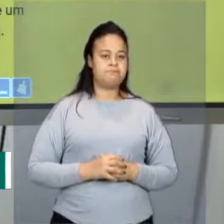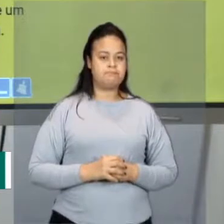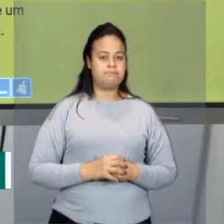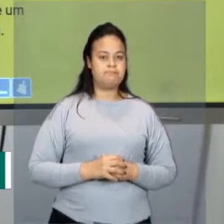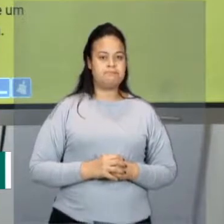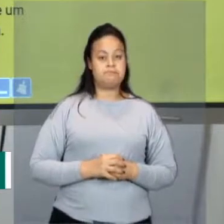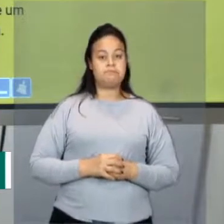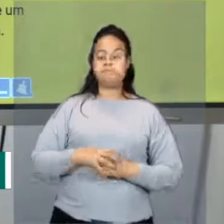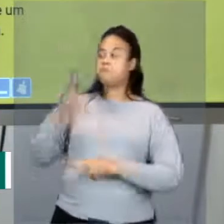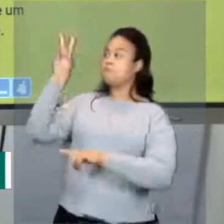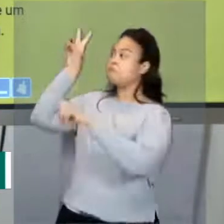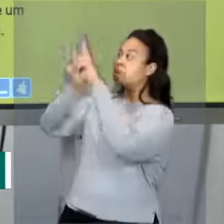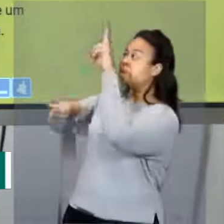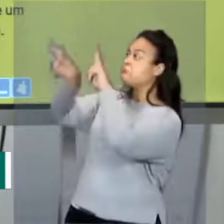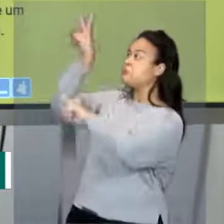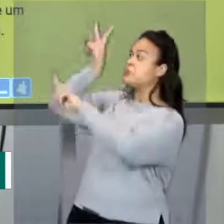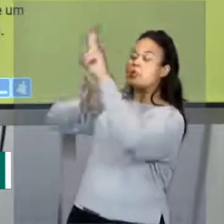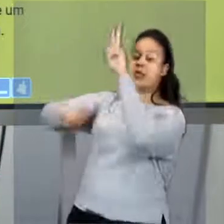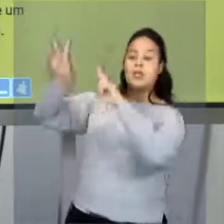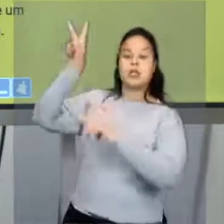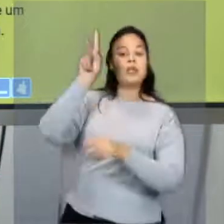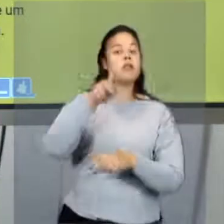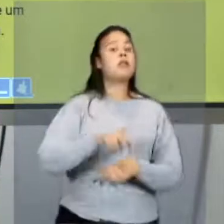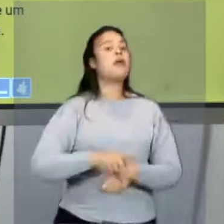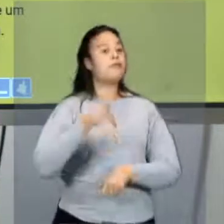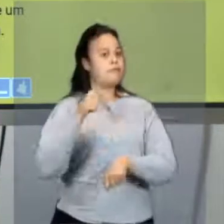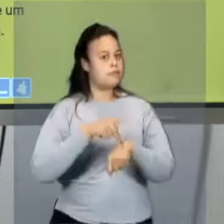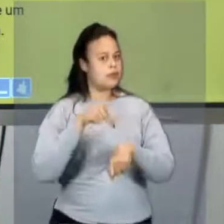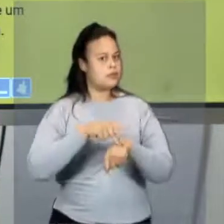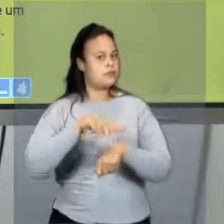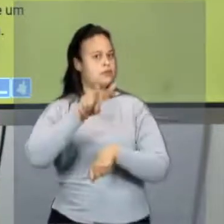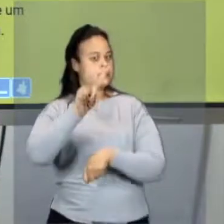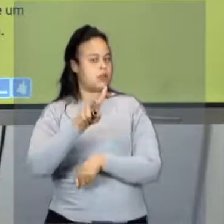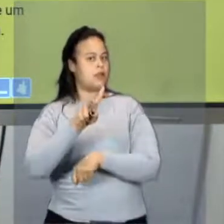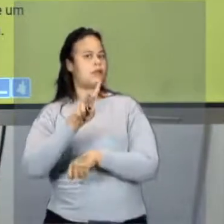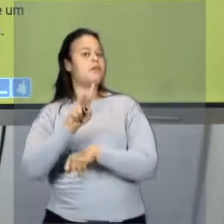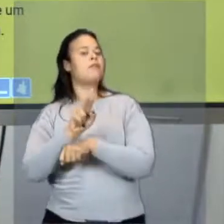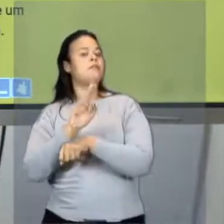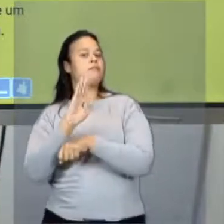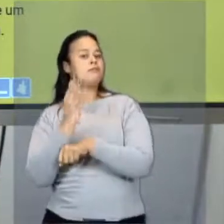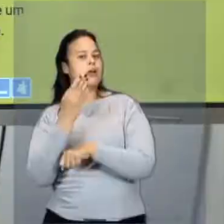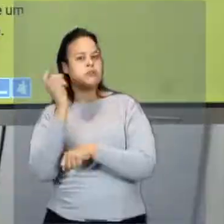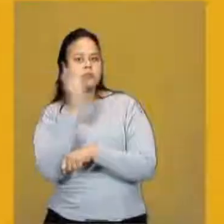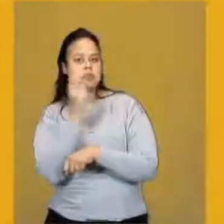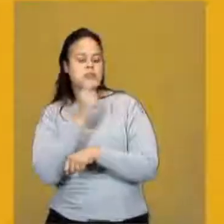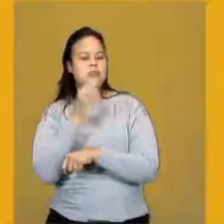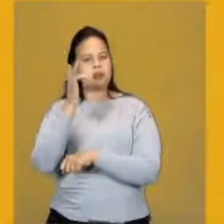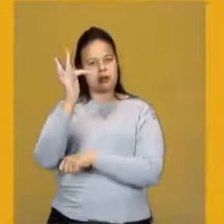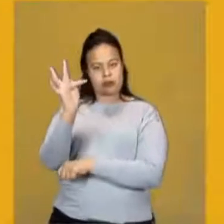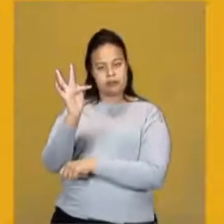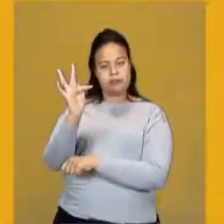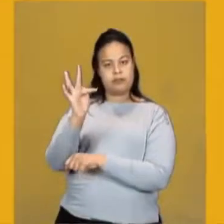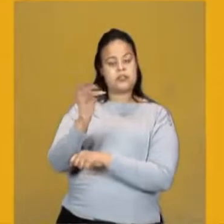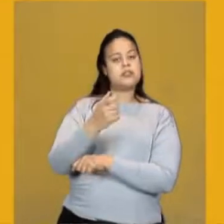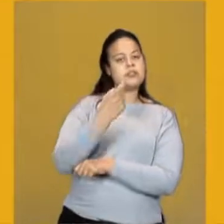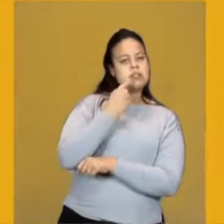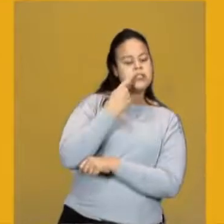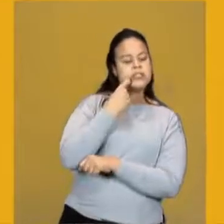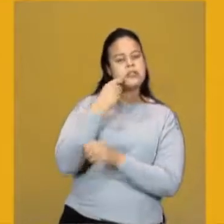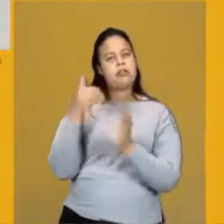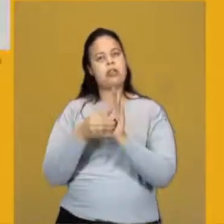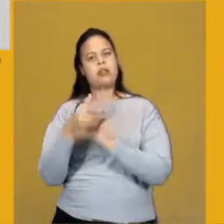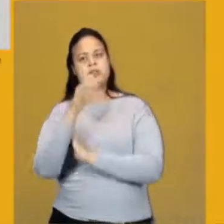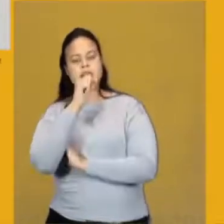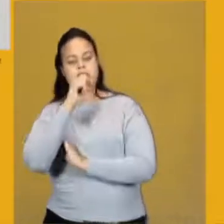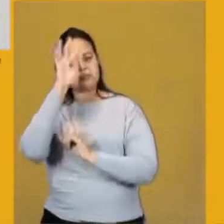Leia as frases abaixo e marque V para as verdadeiras e F para a falsa. De sexta-feira para sábado, houve uma diminuição